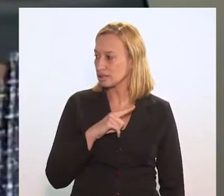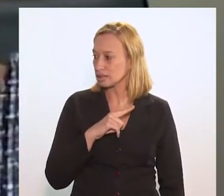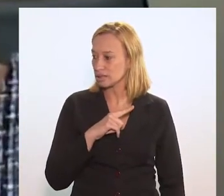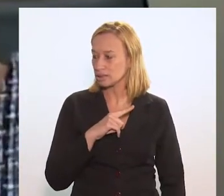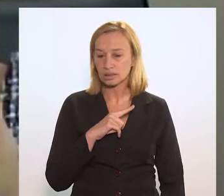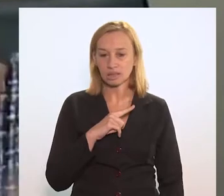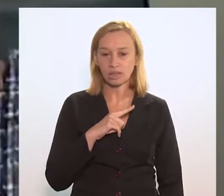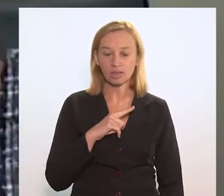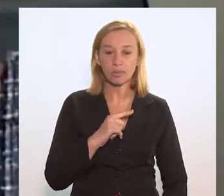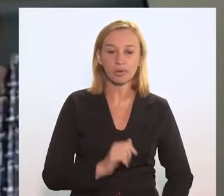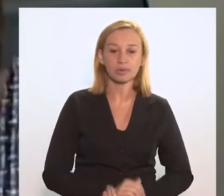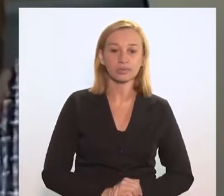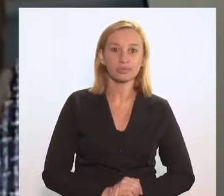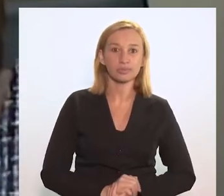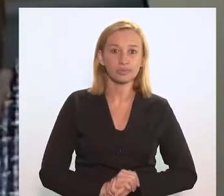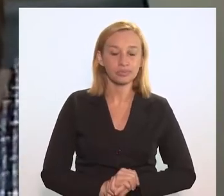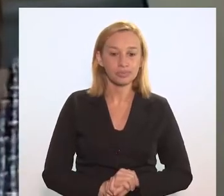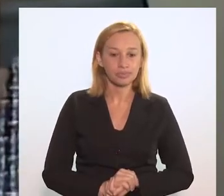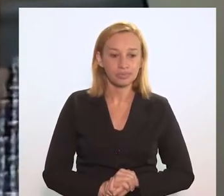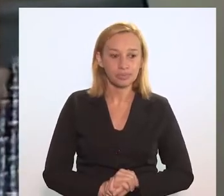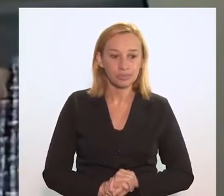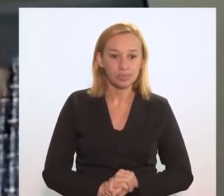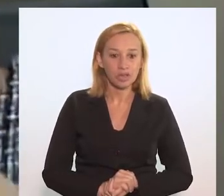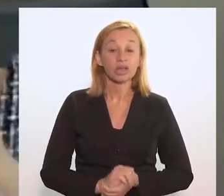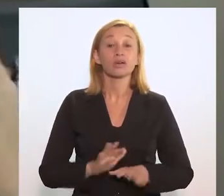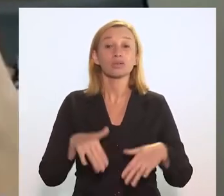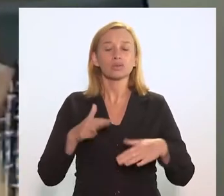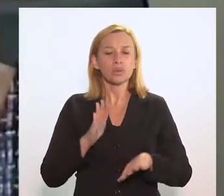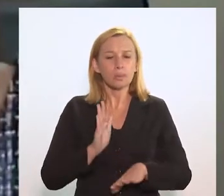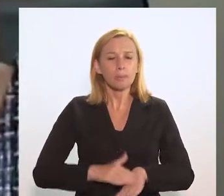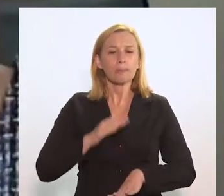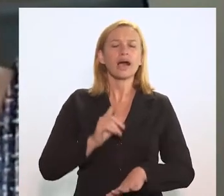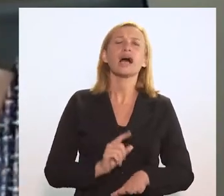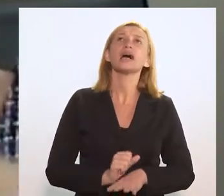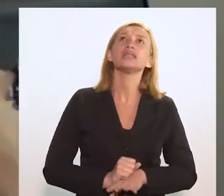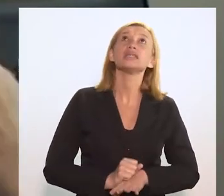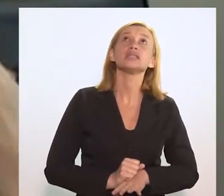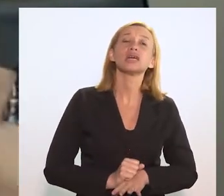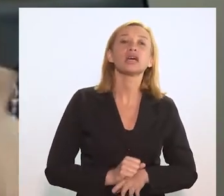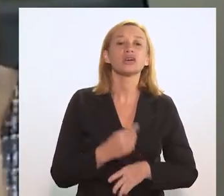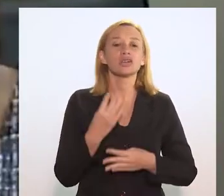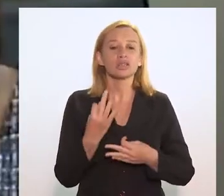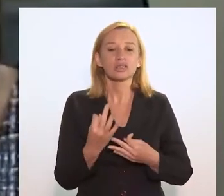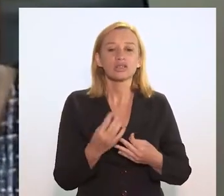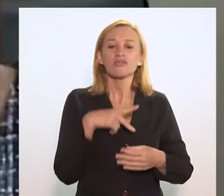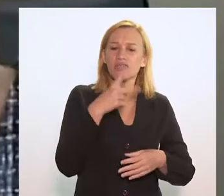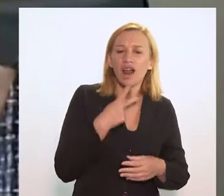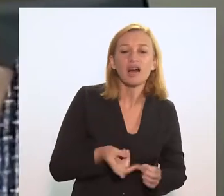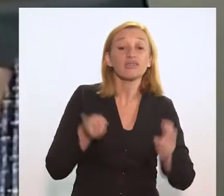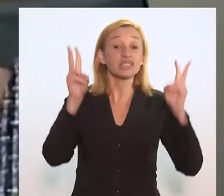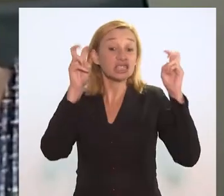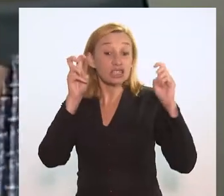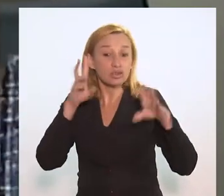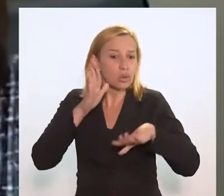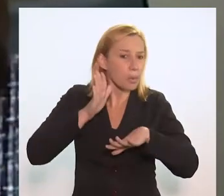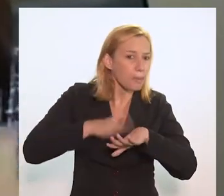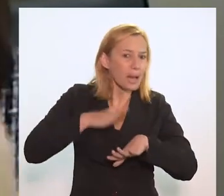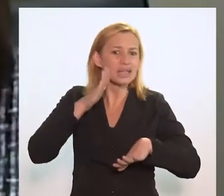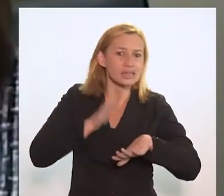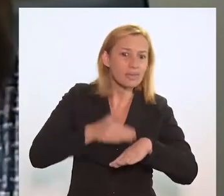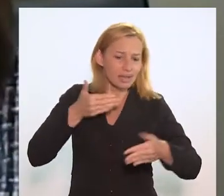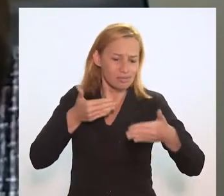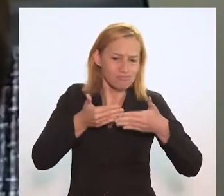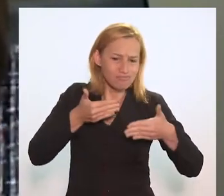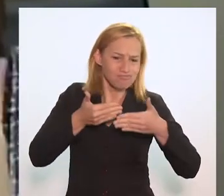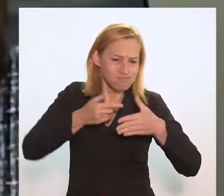referência para o enfrentamento dessa doença. E quanto mais a gente tratava dessa questão, mais nós nos